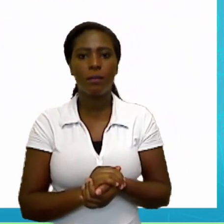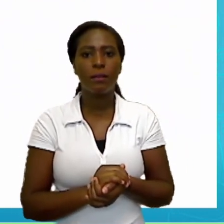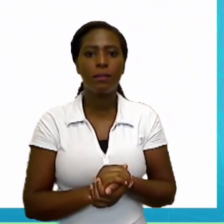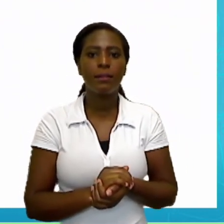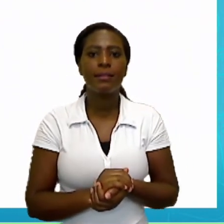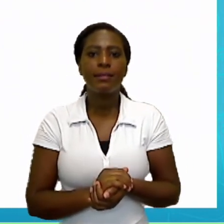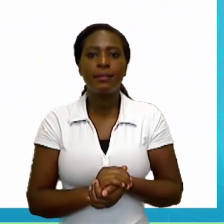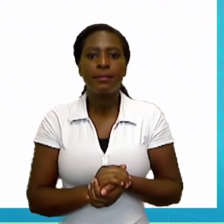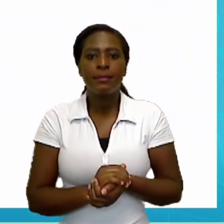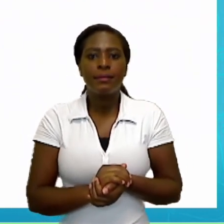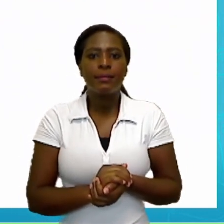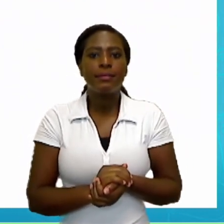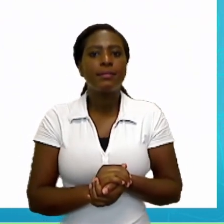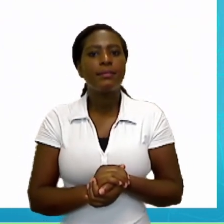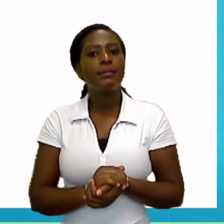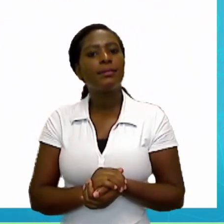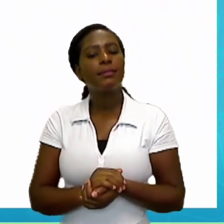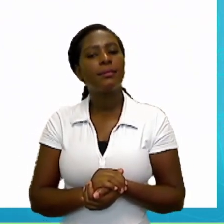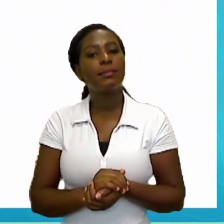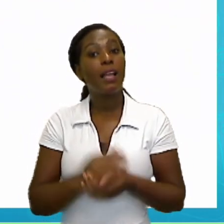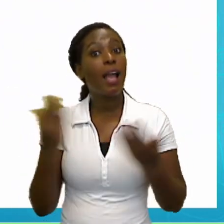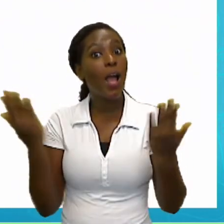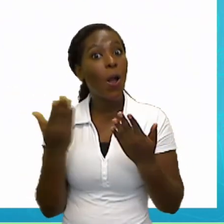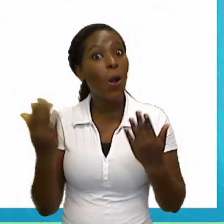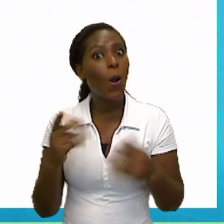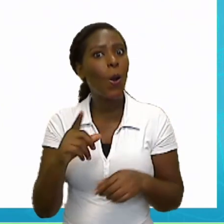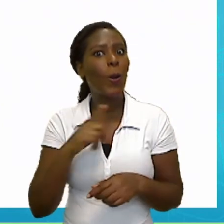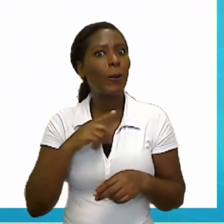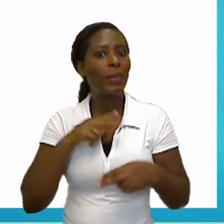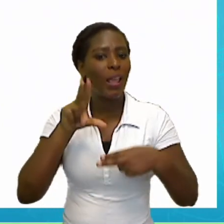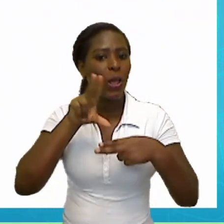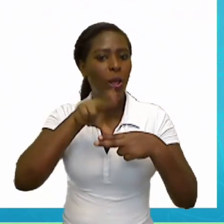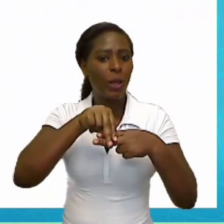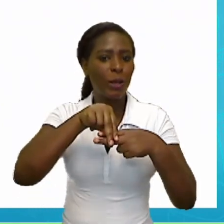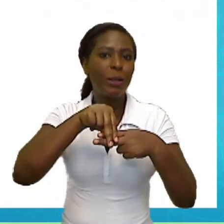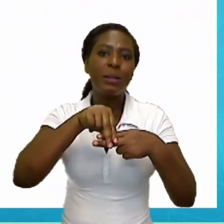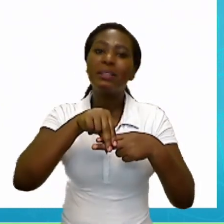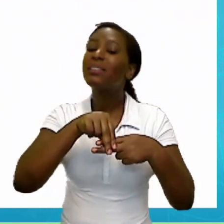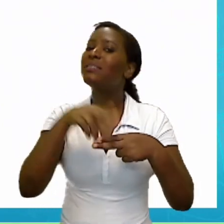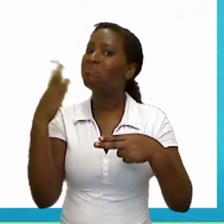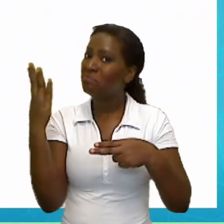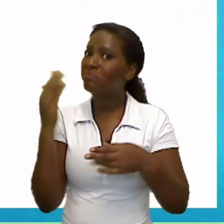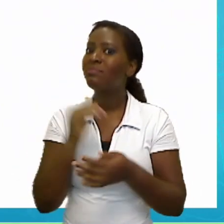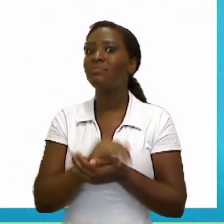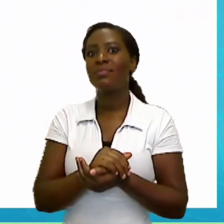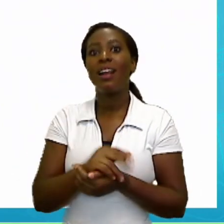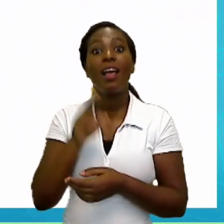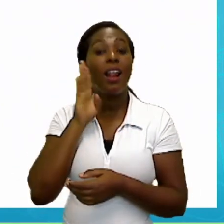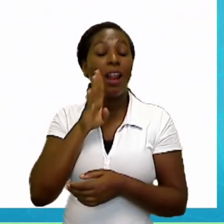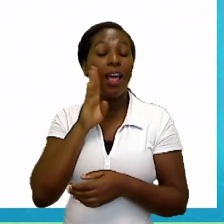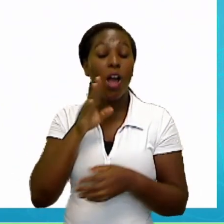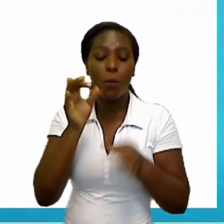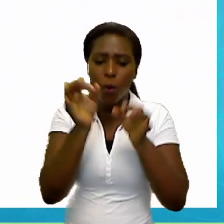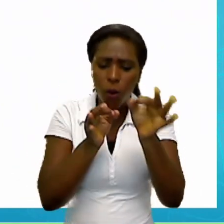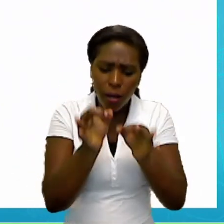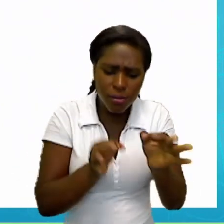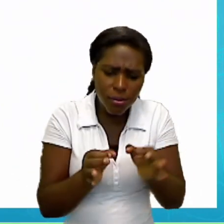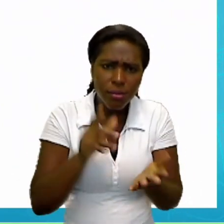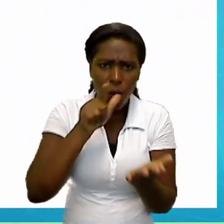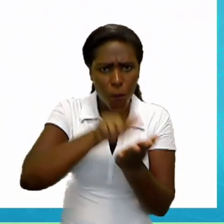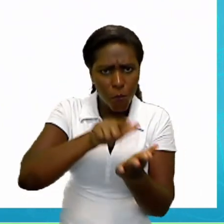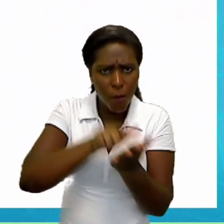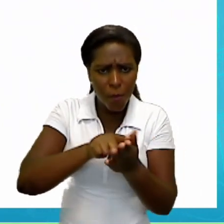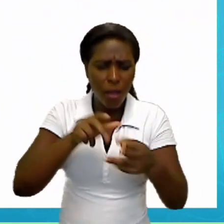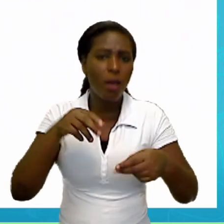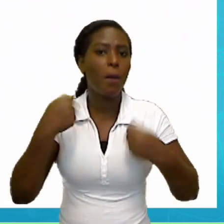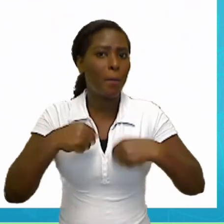O que mais temos? Também pra gente manter o nosso material, as nossas folhas organizadas, né? Que muitas vezes não dá tempo de colar em sala de aula. Então, é bom a gente ter